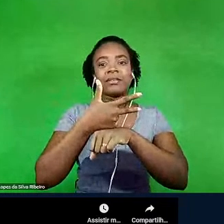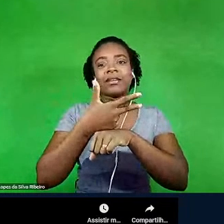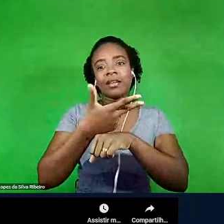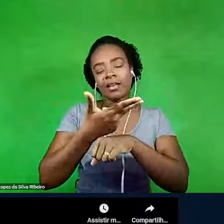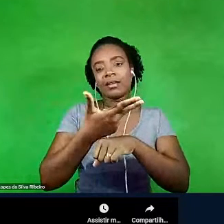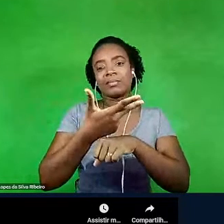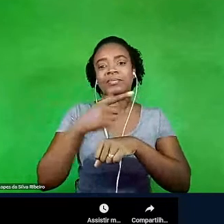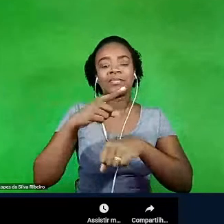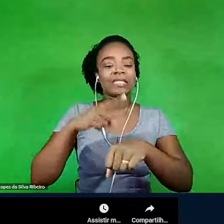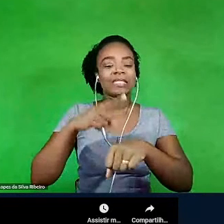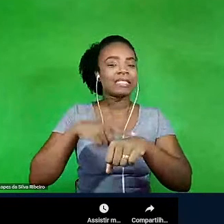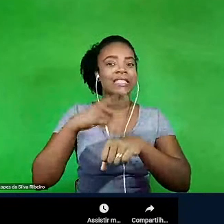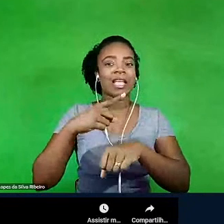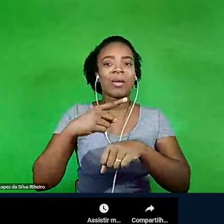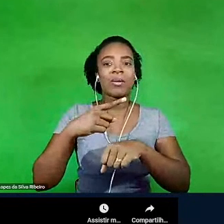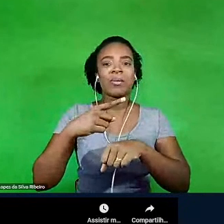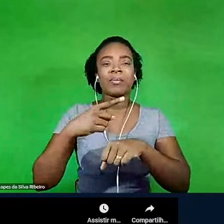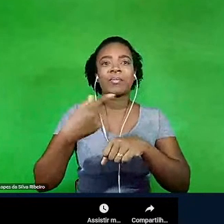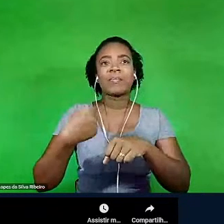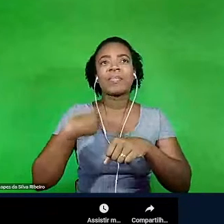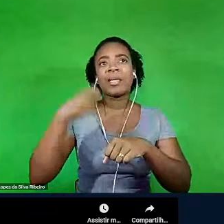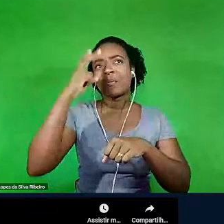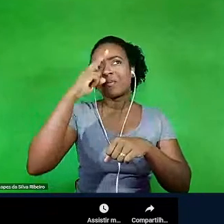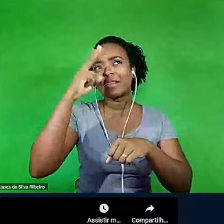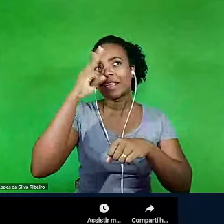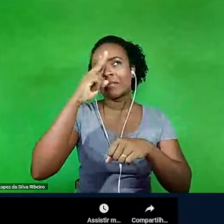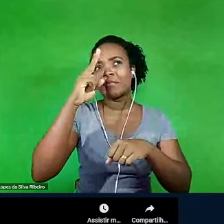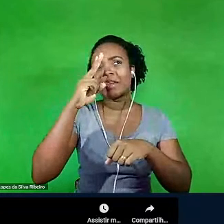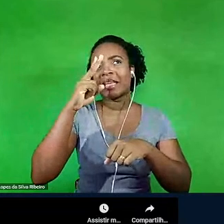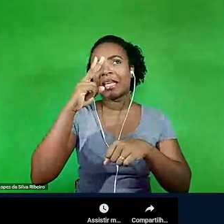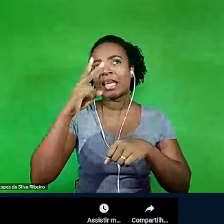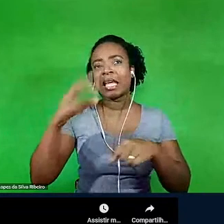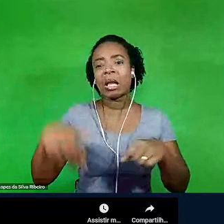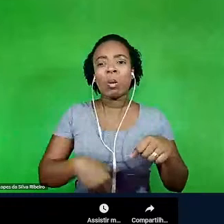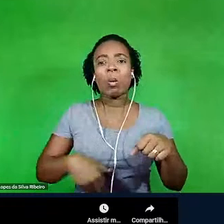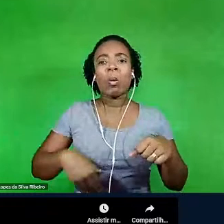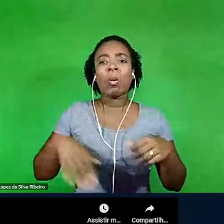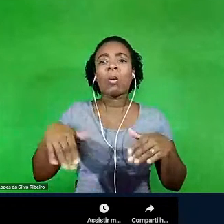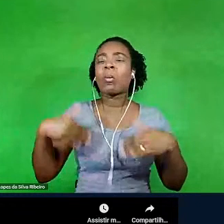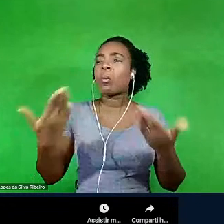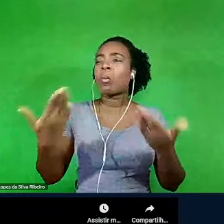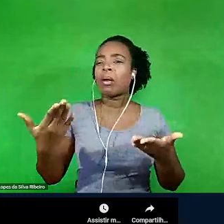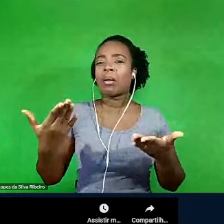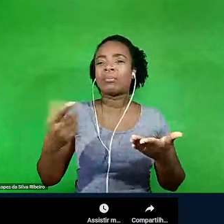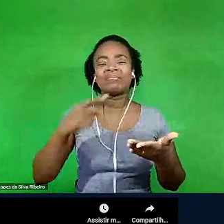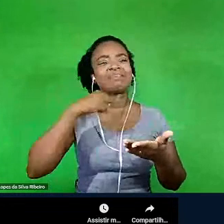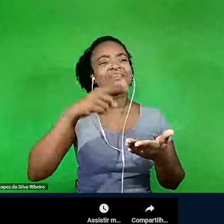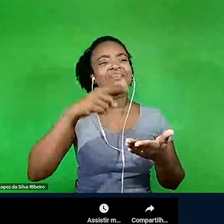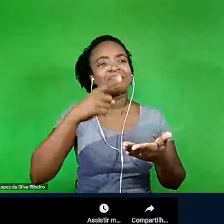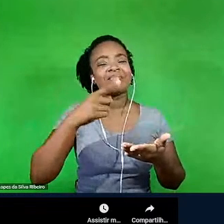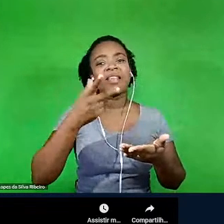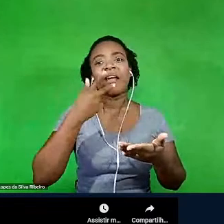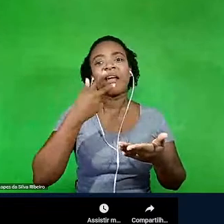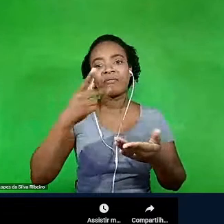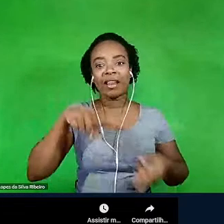na hora, eu não estava lembrando que órgão que era e usei o termo vísceras como algo mais geral.